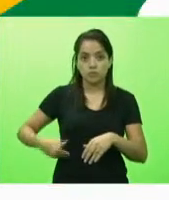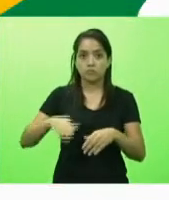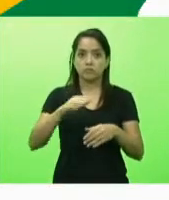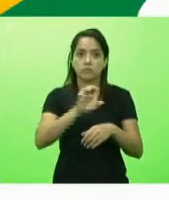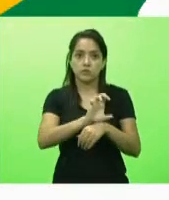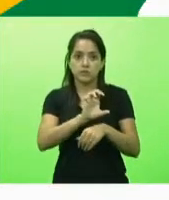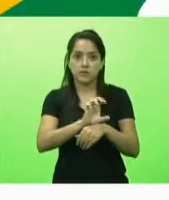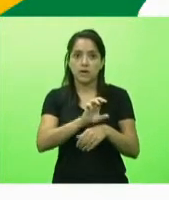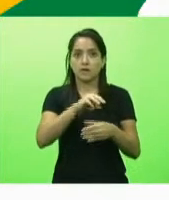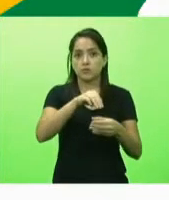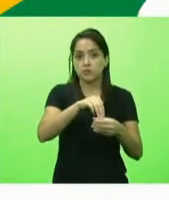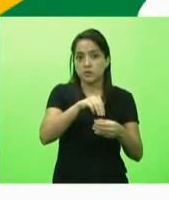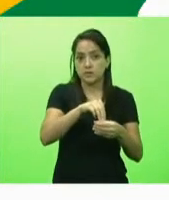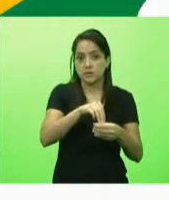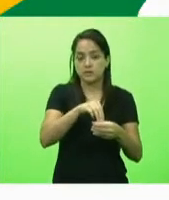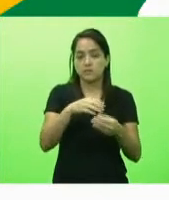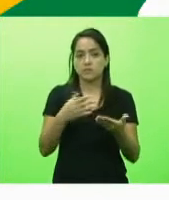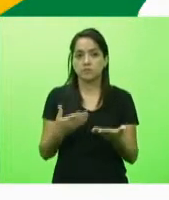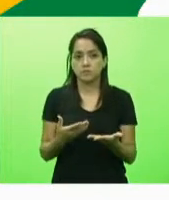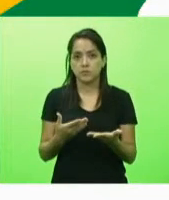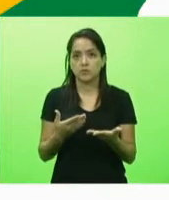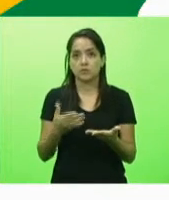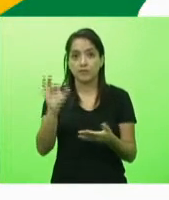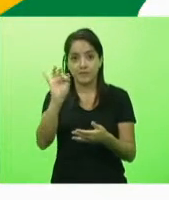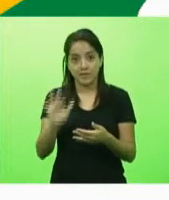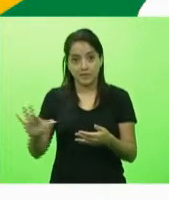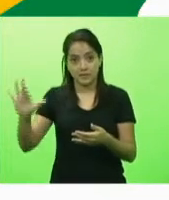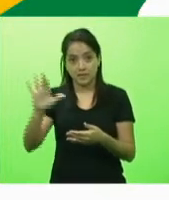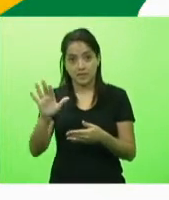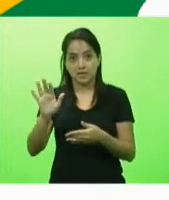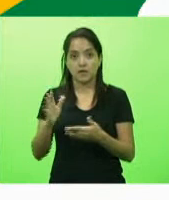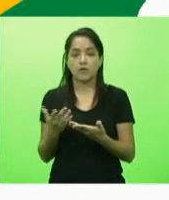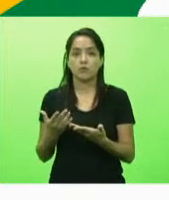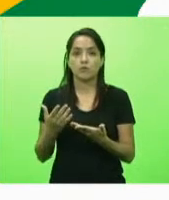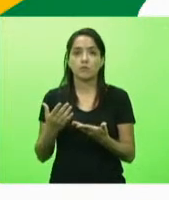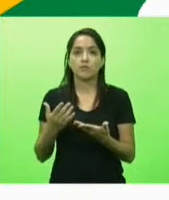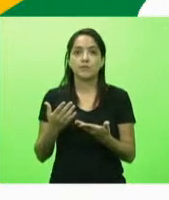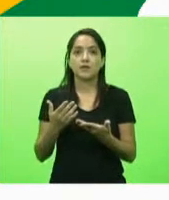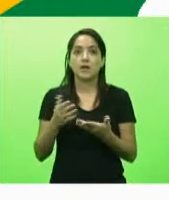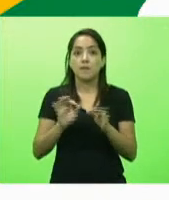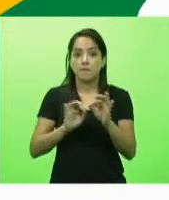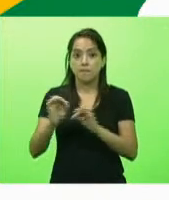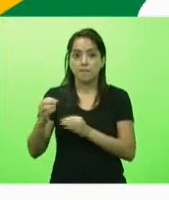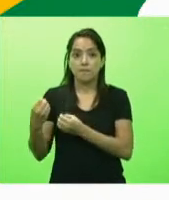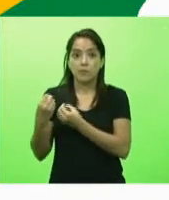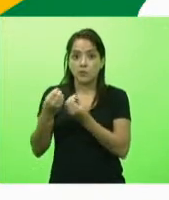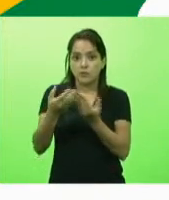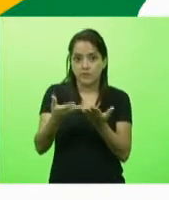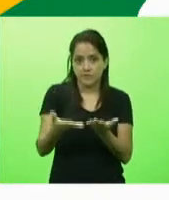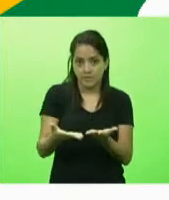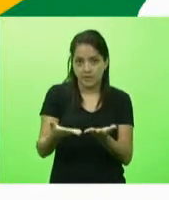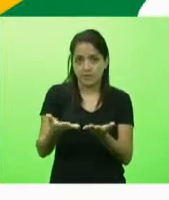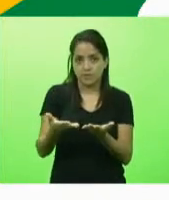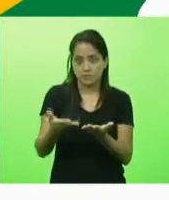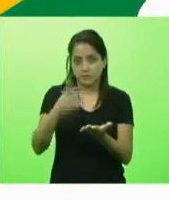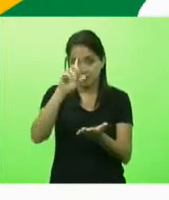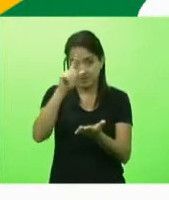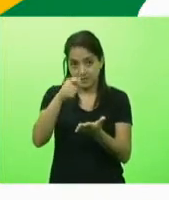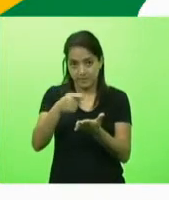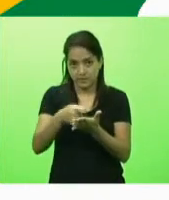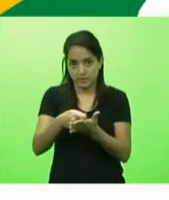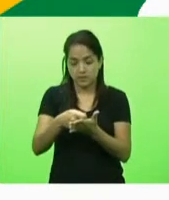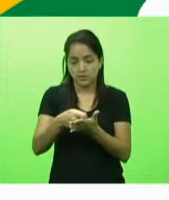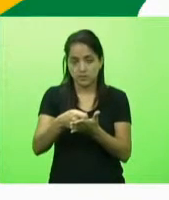ao ente federal cabe a coordenação do PNI o provimento dos imunobiológicos definidos pelo PNI